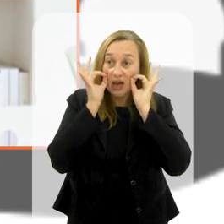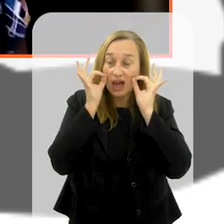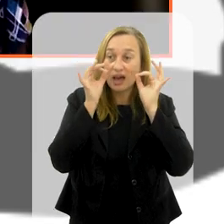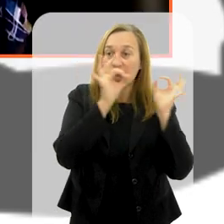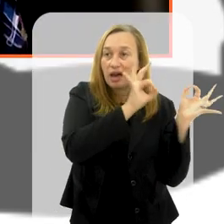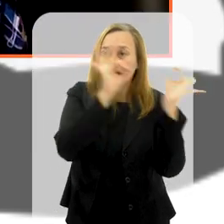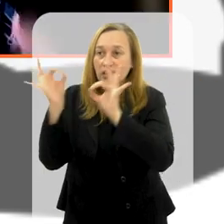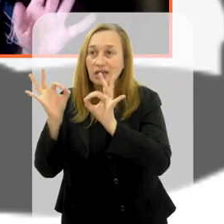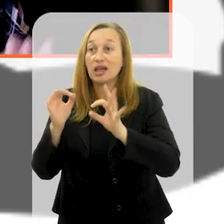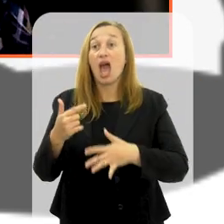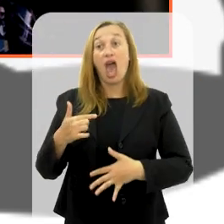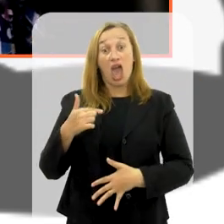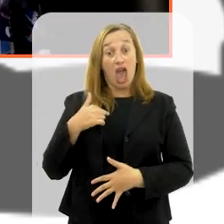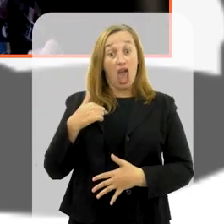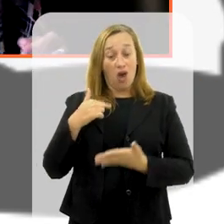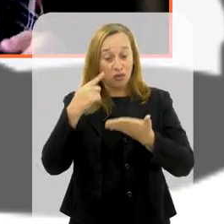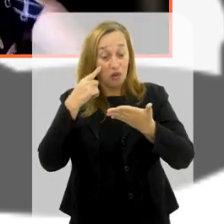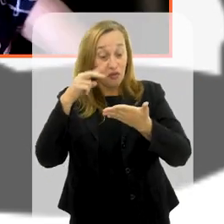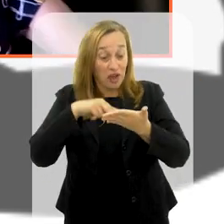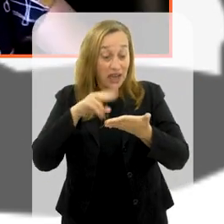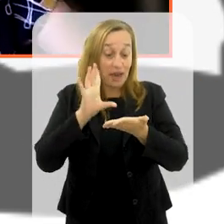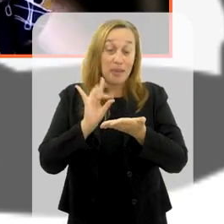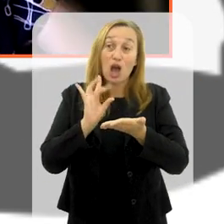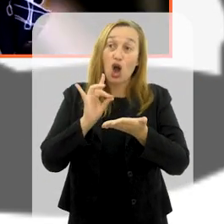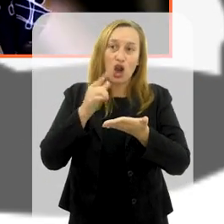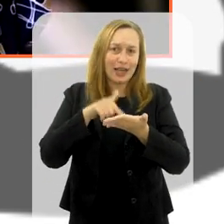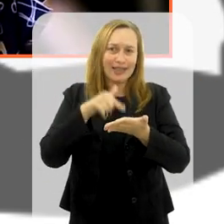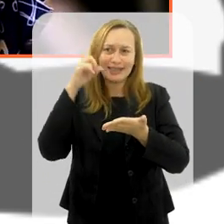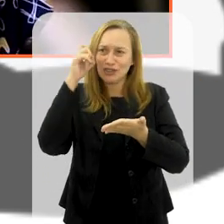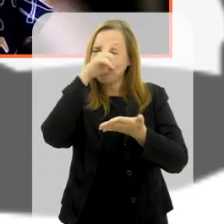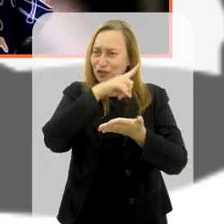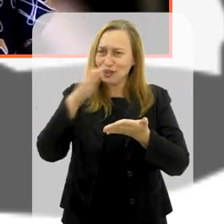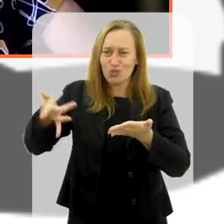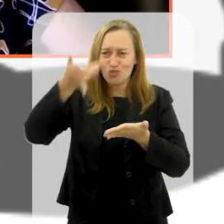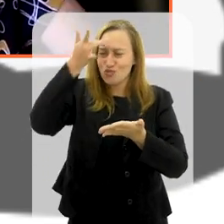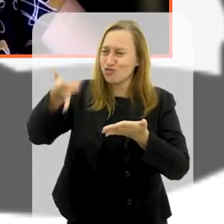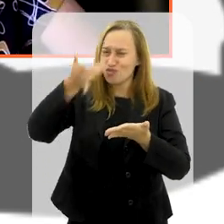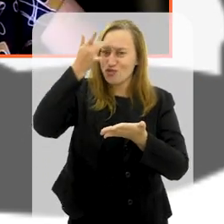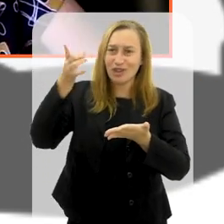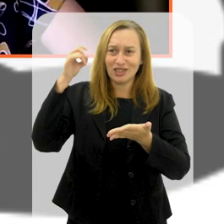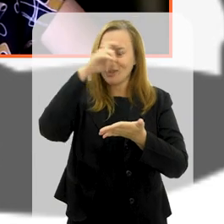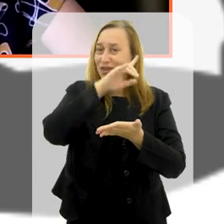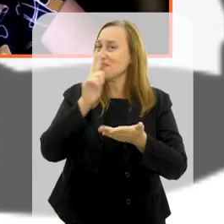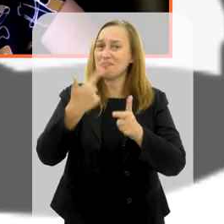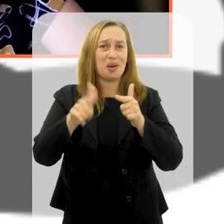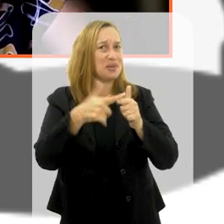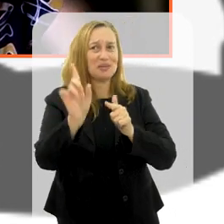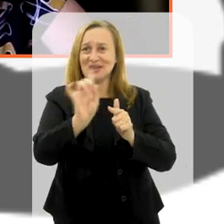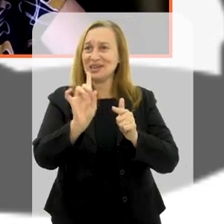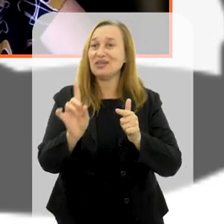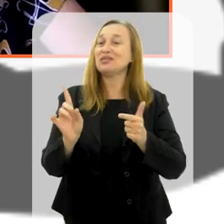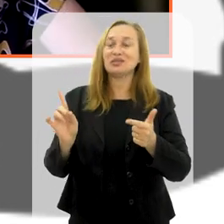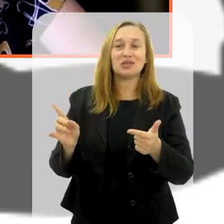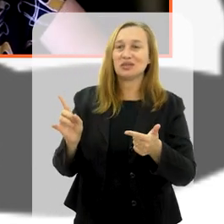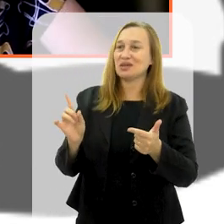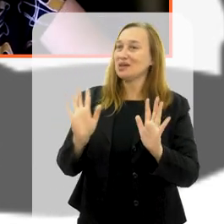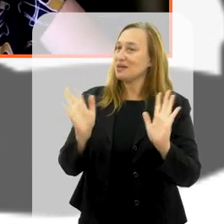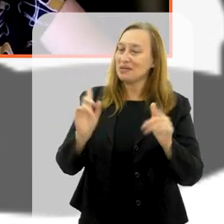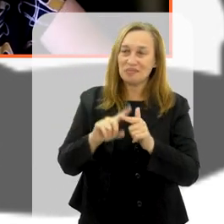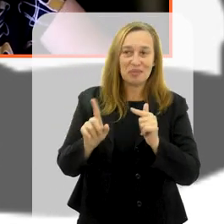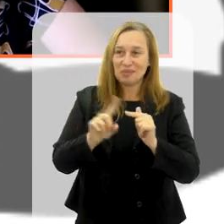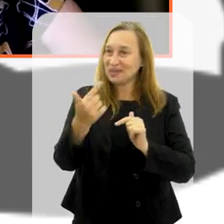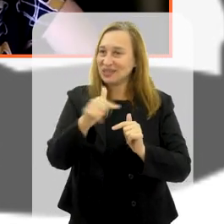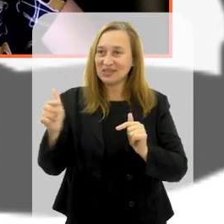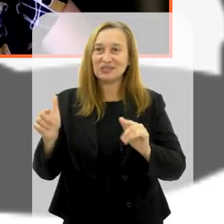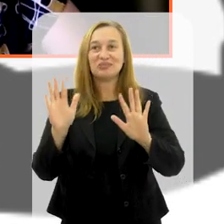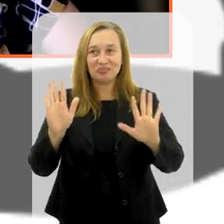nosso espectador ficar bem ambientado. Agora eu que vou abrir minha colinha aqui para não... Não tem problema, é assim mesmo. A gente não